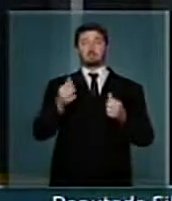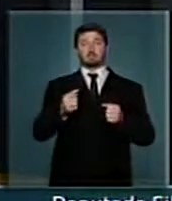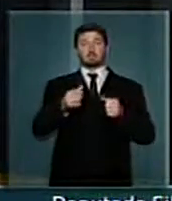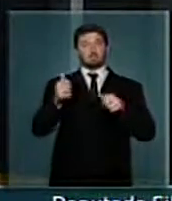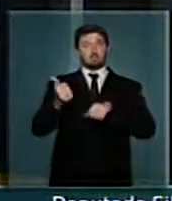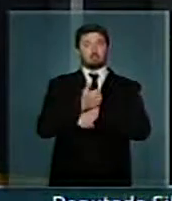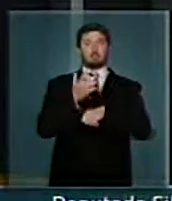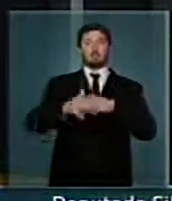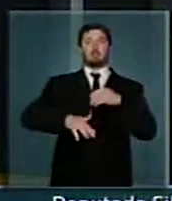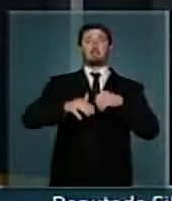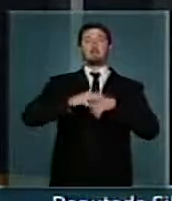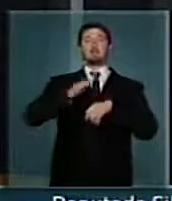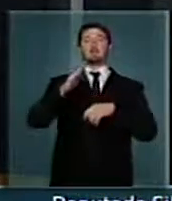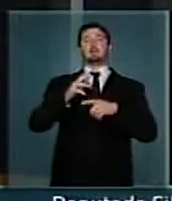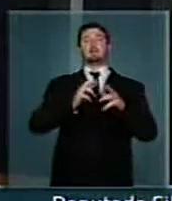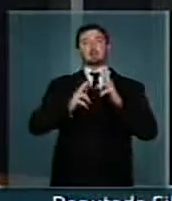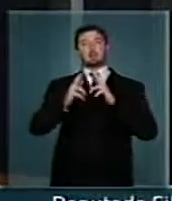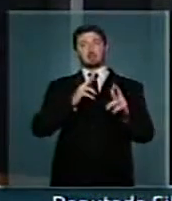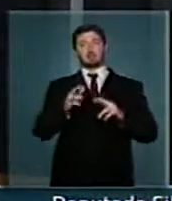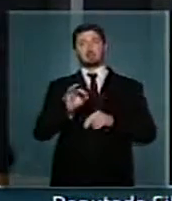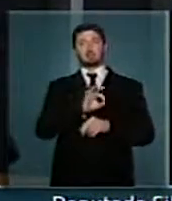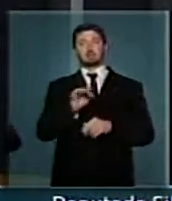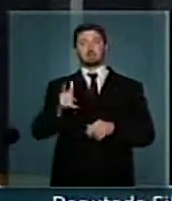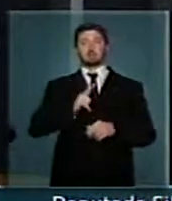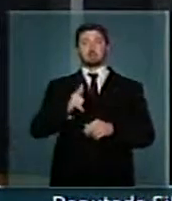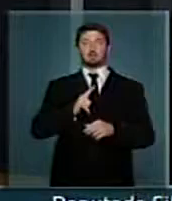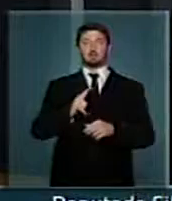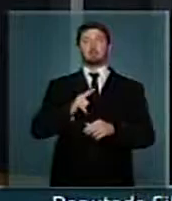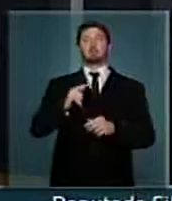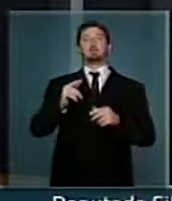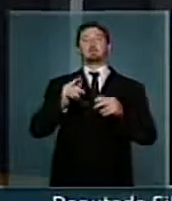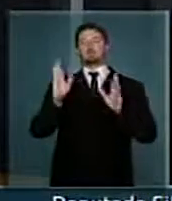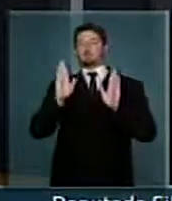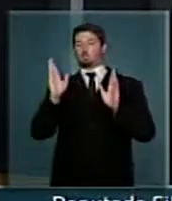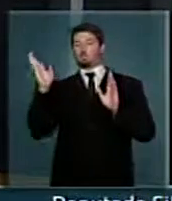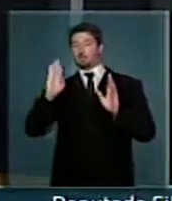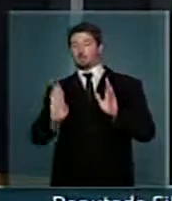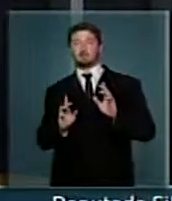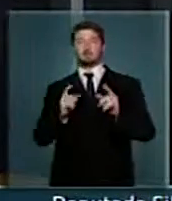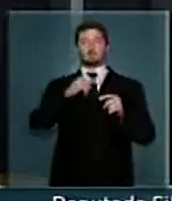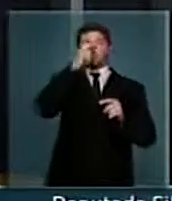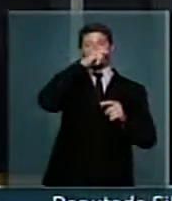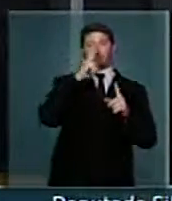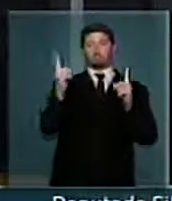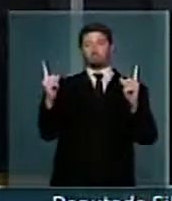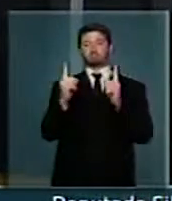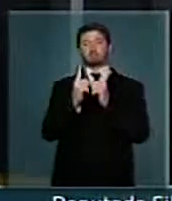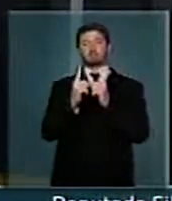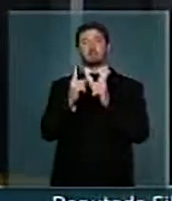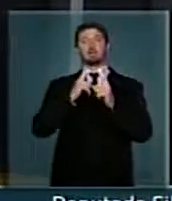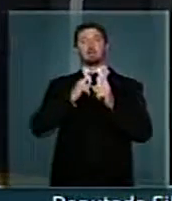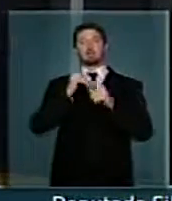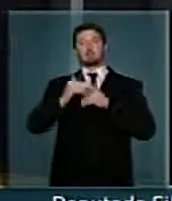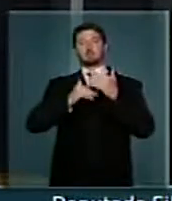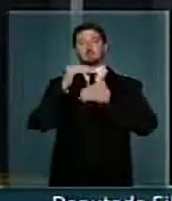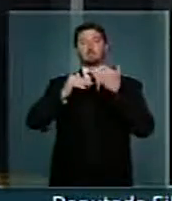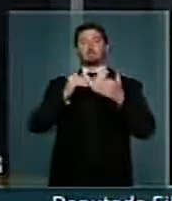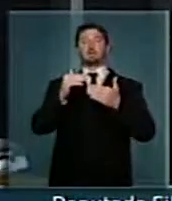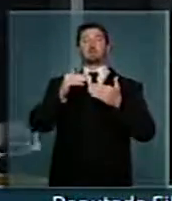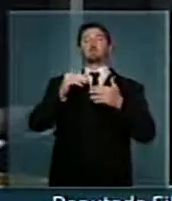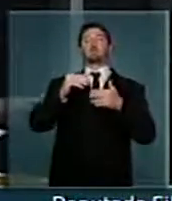mais a boa relação que já existe entre o Brasil e o Peru, avançando no Mercosul,